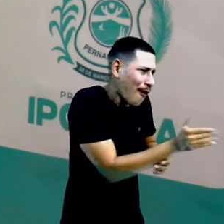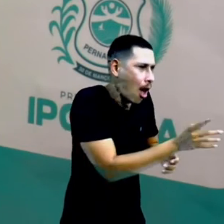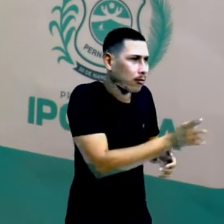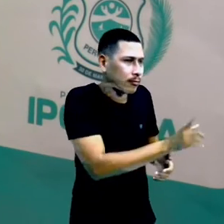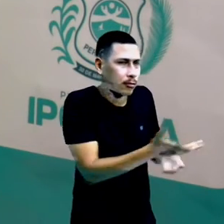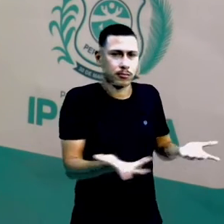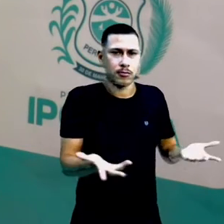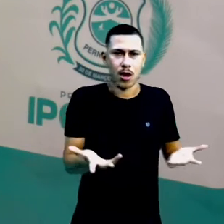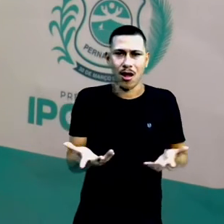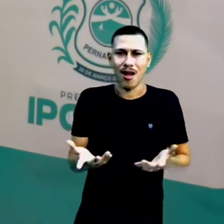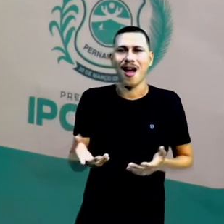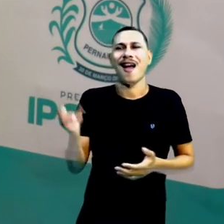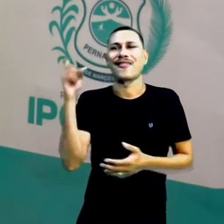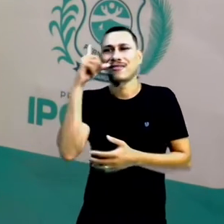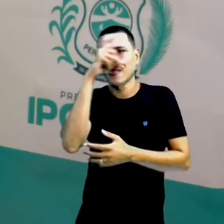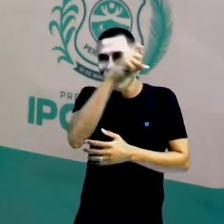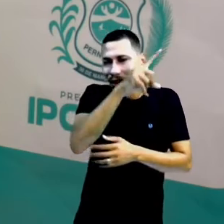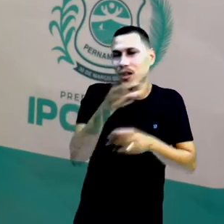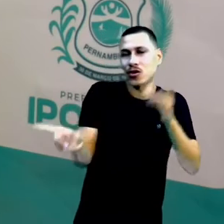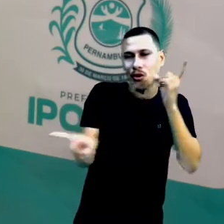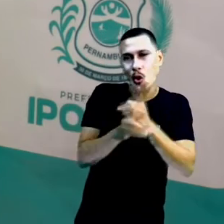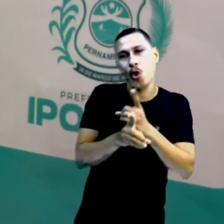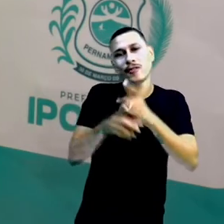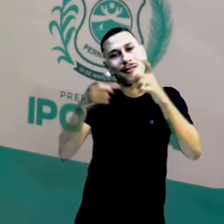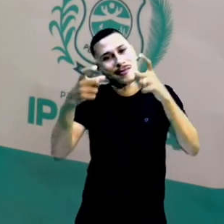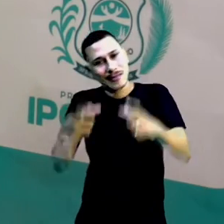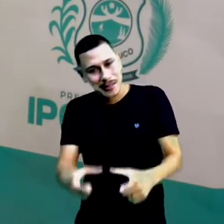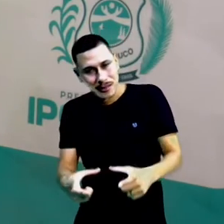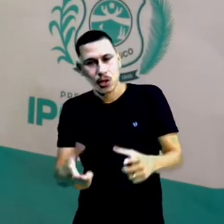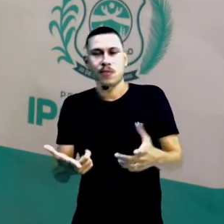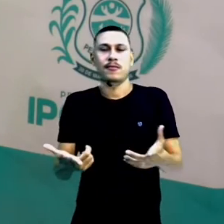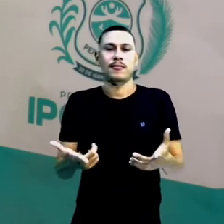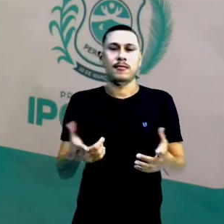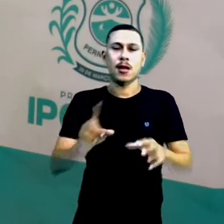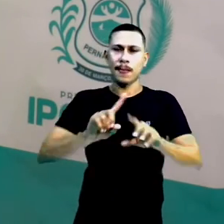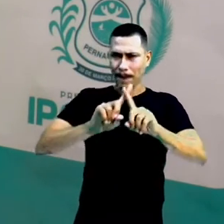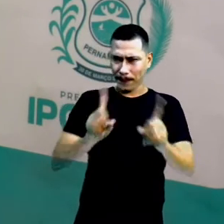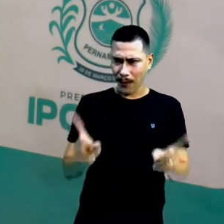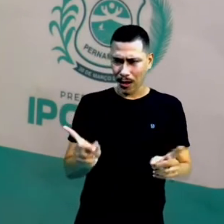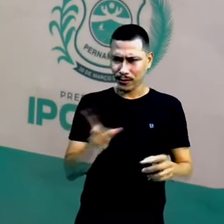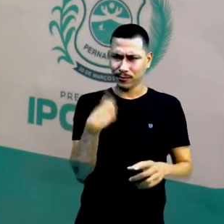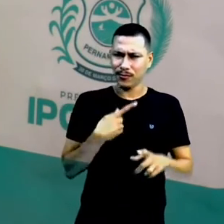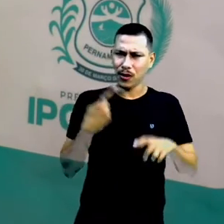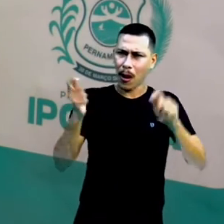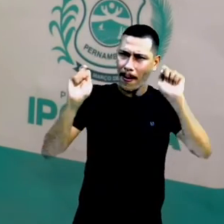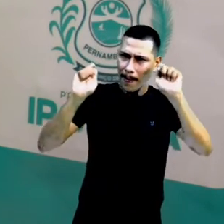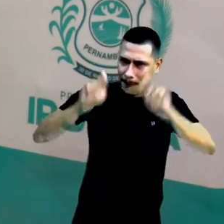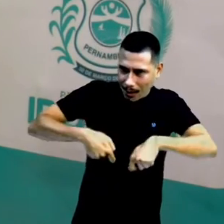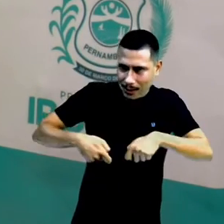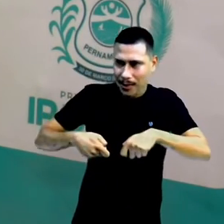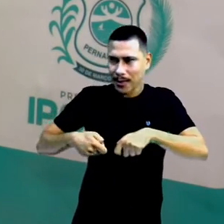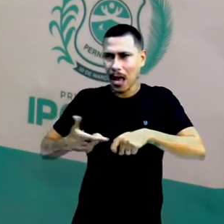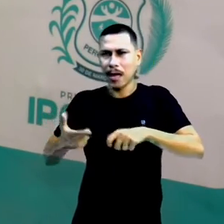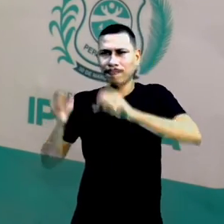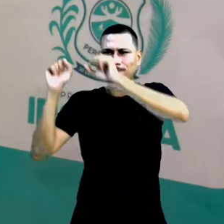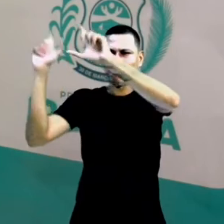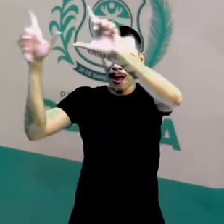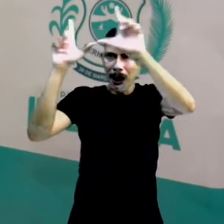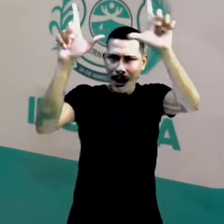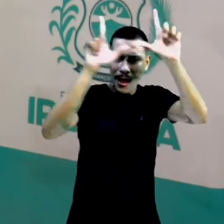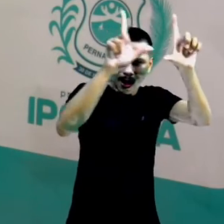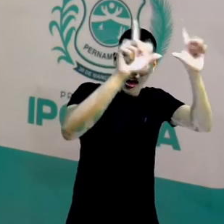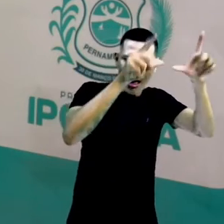encontrou o filho. Não foi assim? Então, quando estamos em um lugar